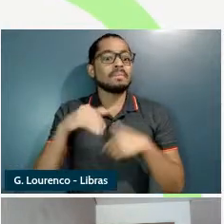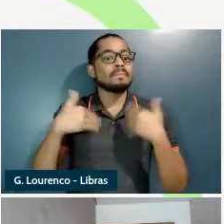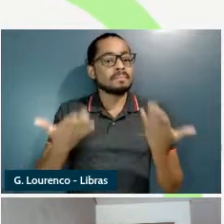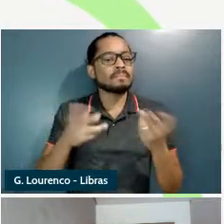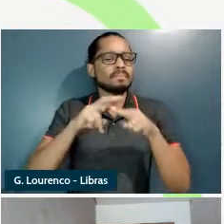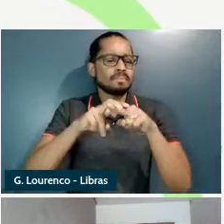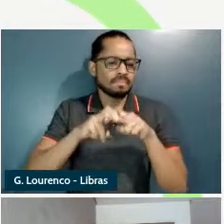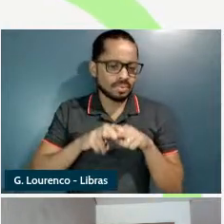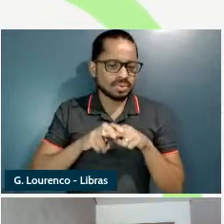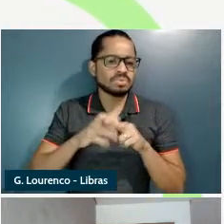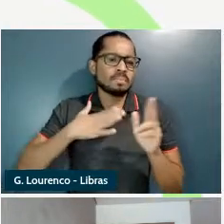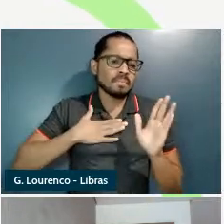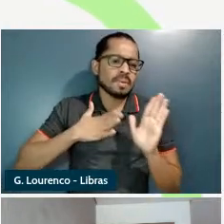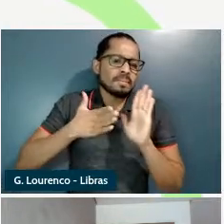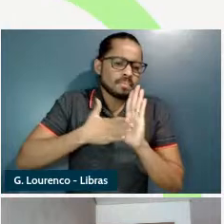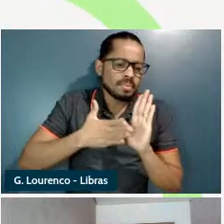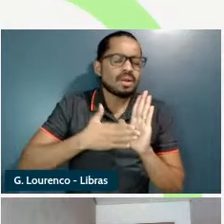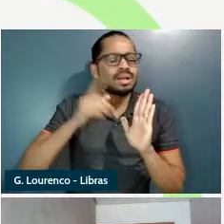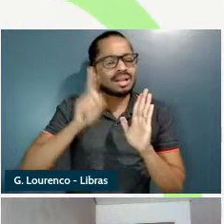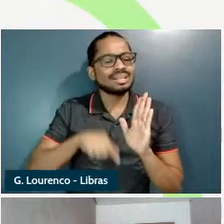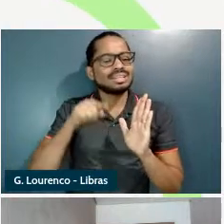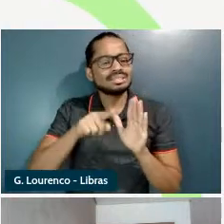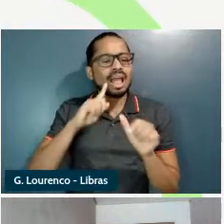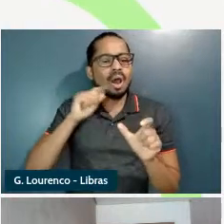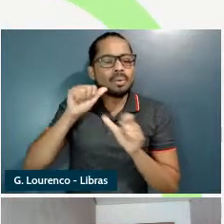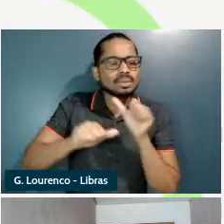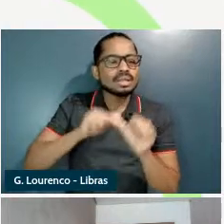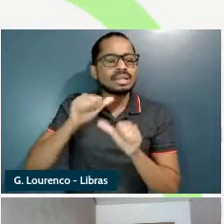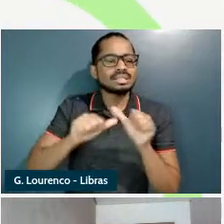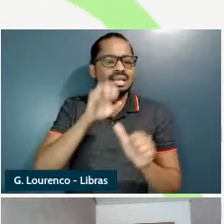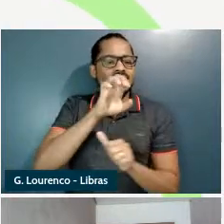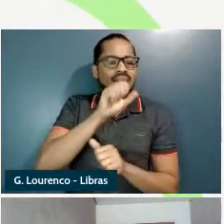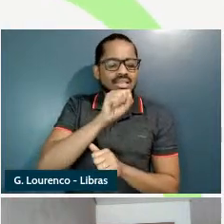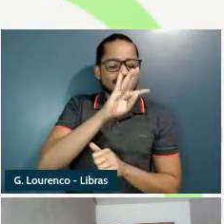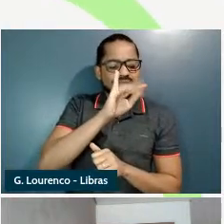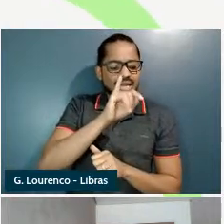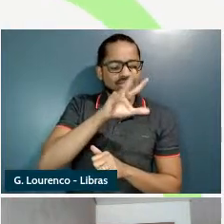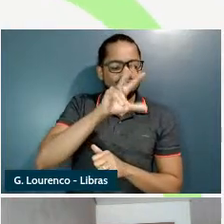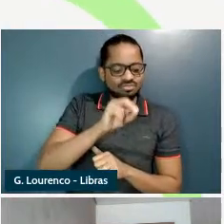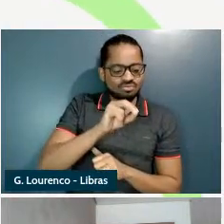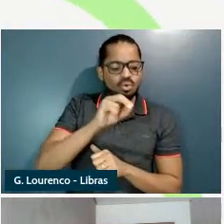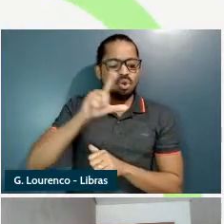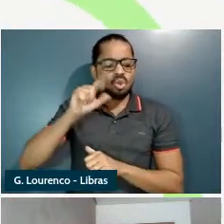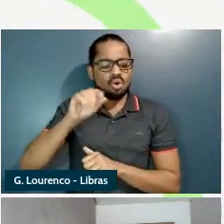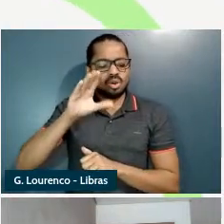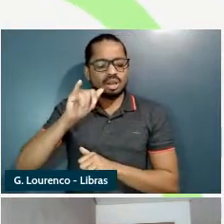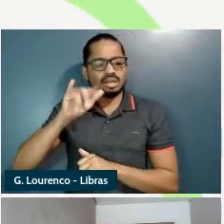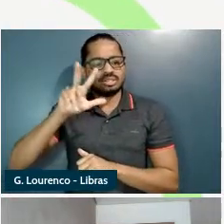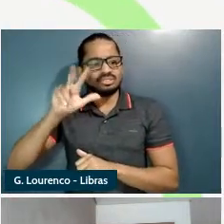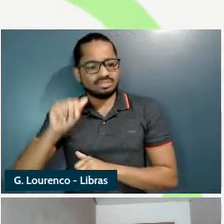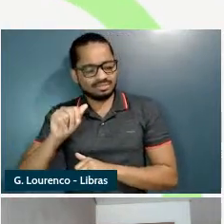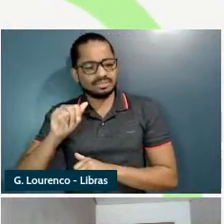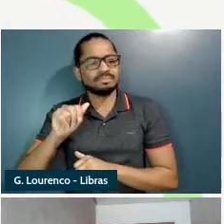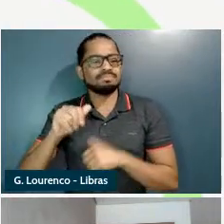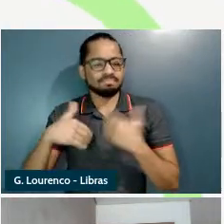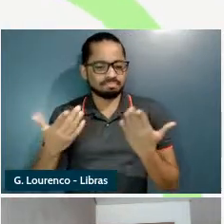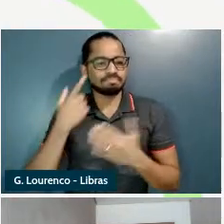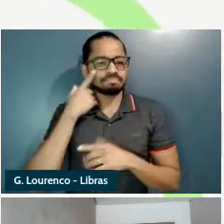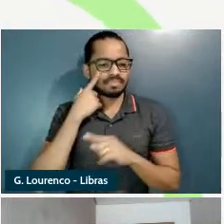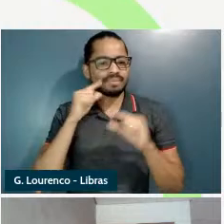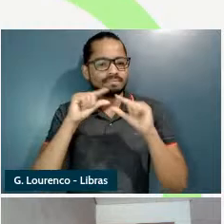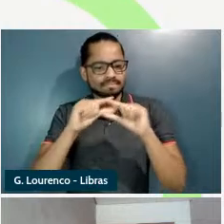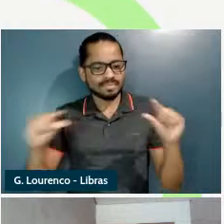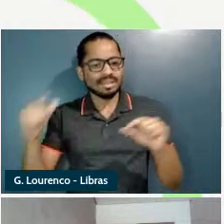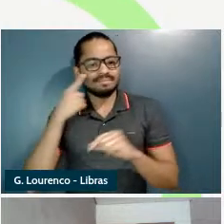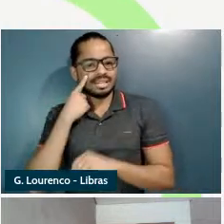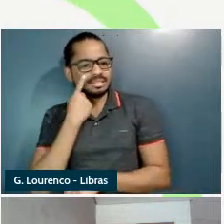-locativa com verbos de continência bom vejamos a forma básica o fazendeiro armazenou 25 mil toneladas de milho no